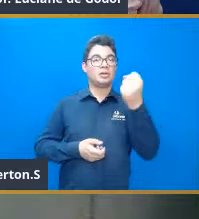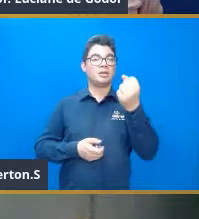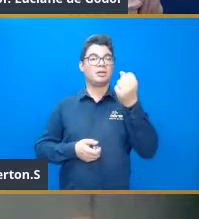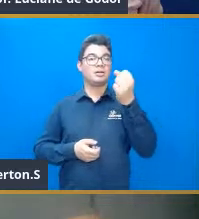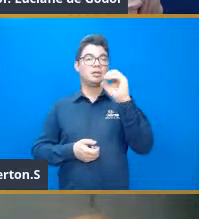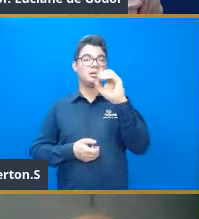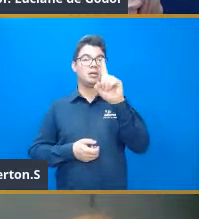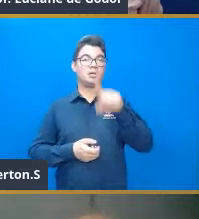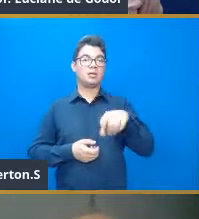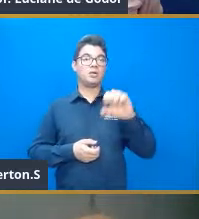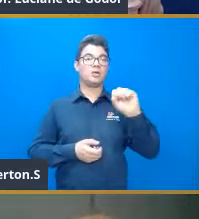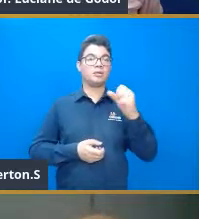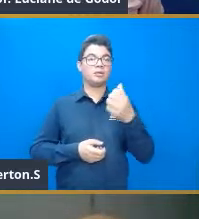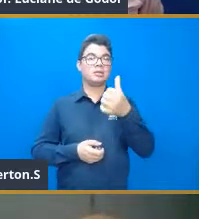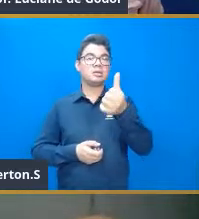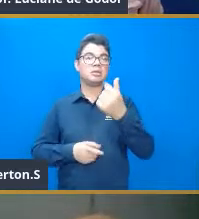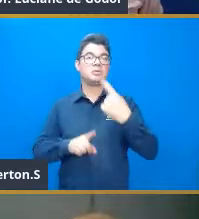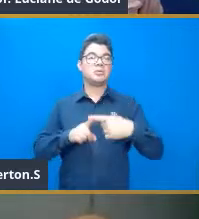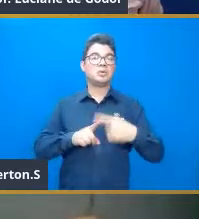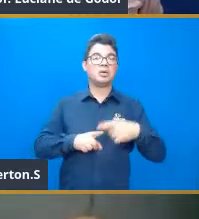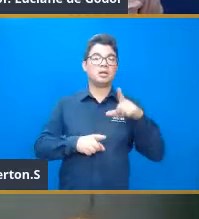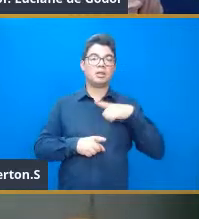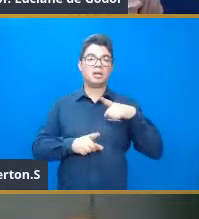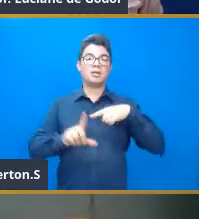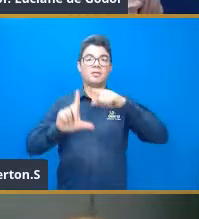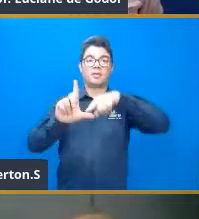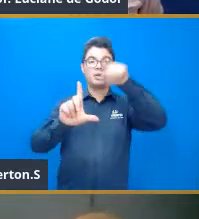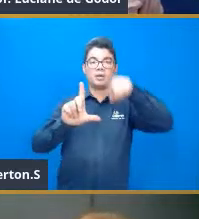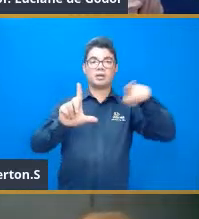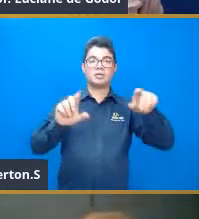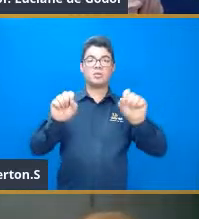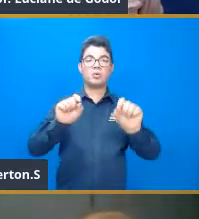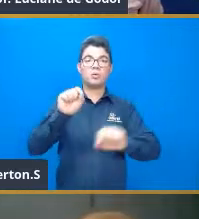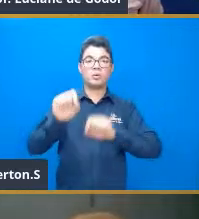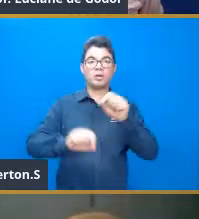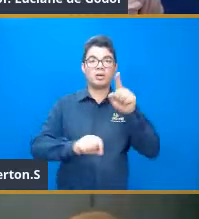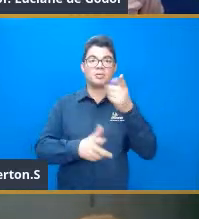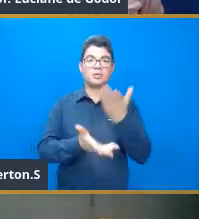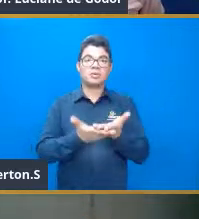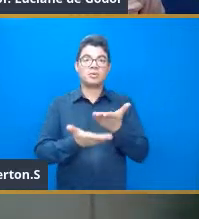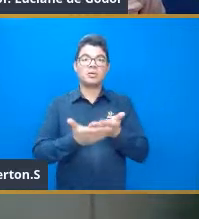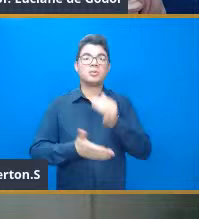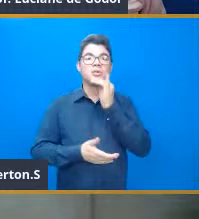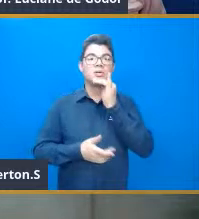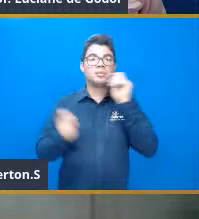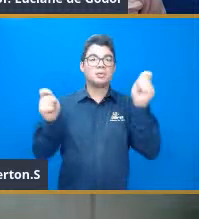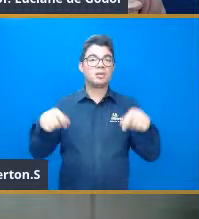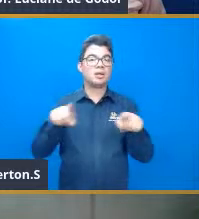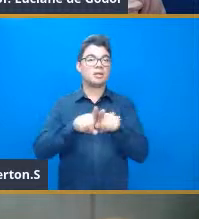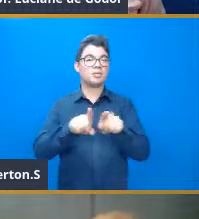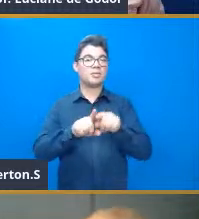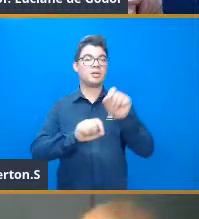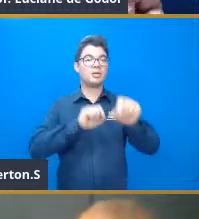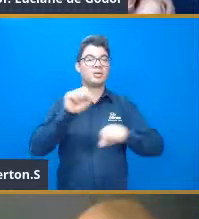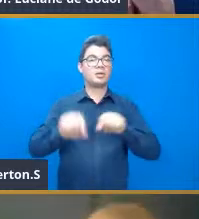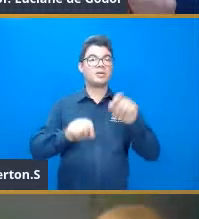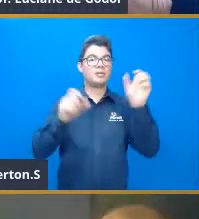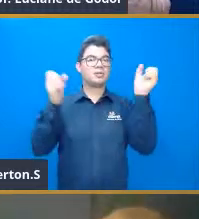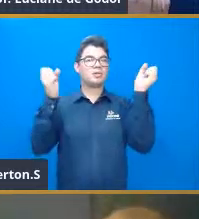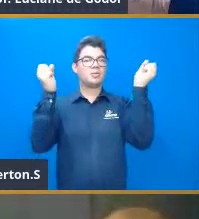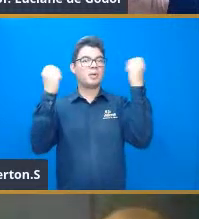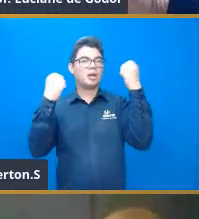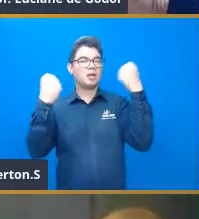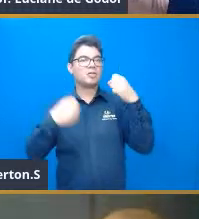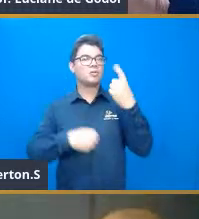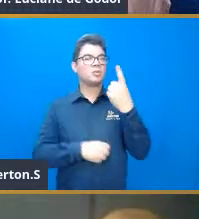coincidentemente nós temos uma variação que ficou bem bacaninha para a gente usar como exemplo, né, então eu falo assim, poxa, mas México lá, década de 80, por que isso,